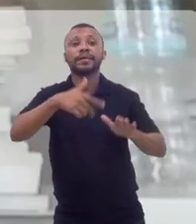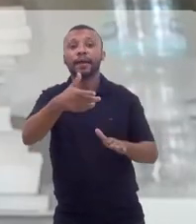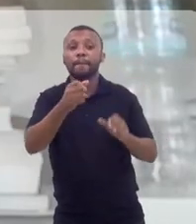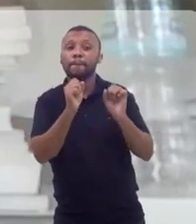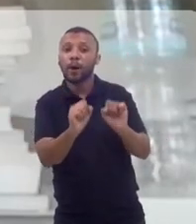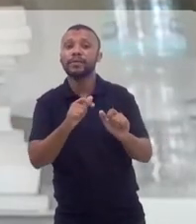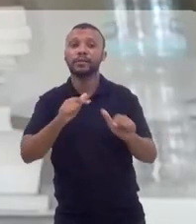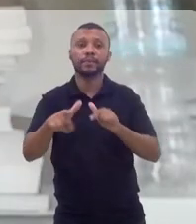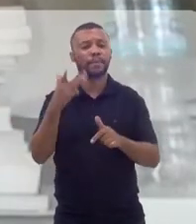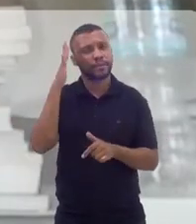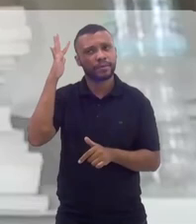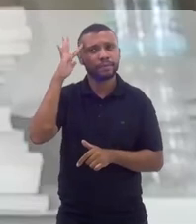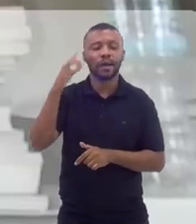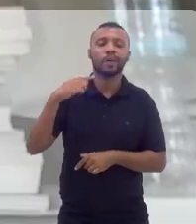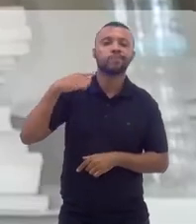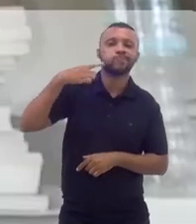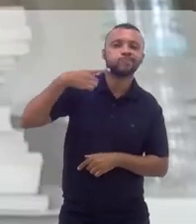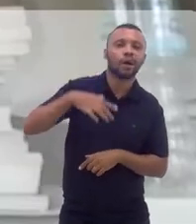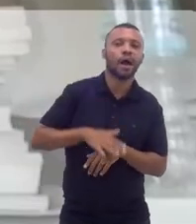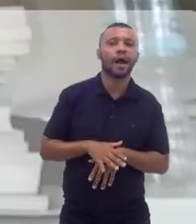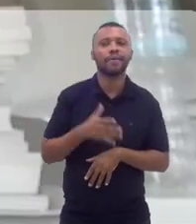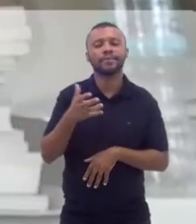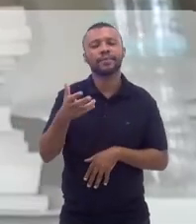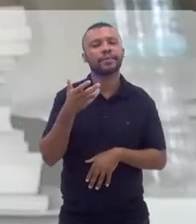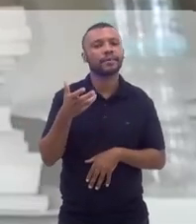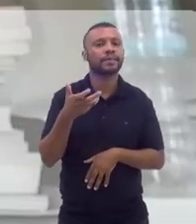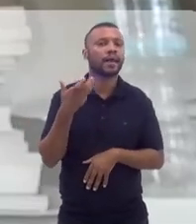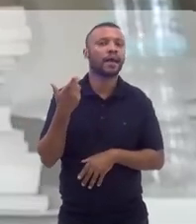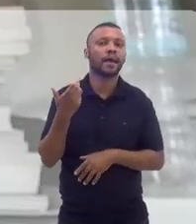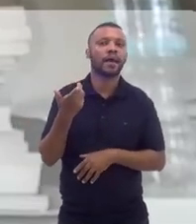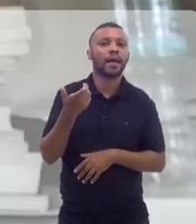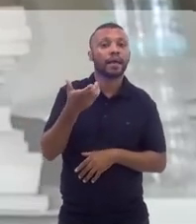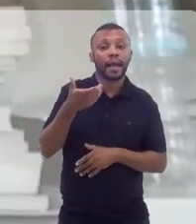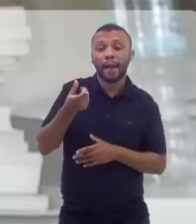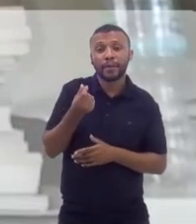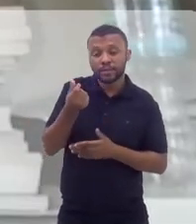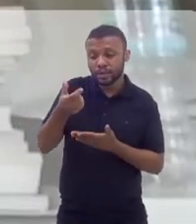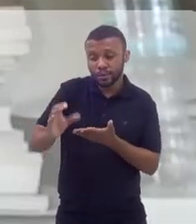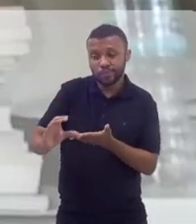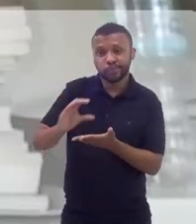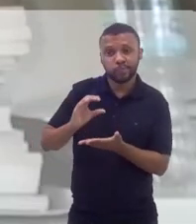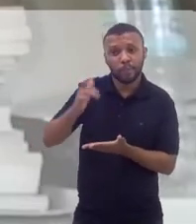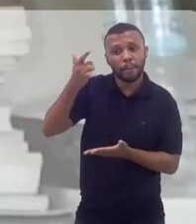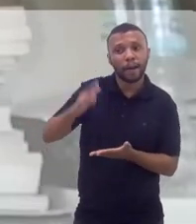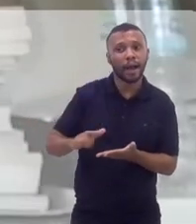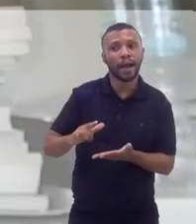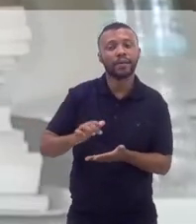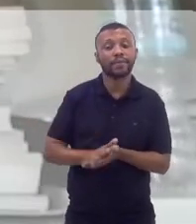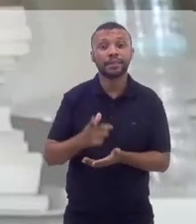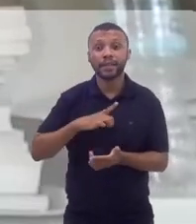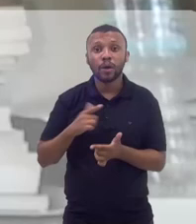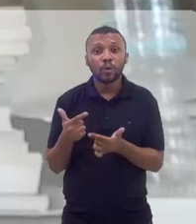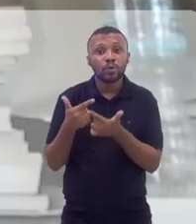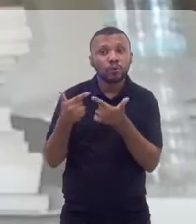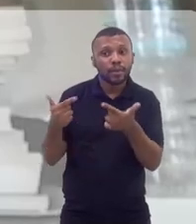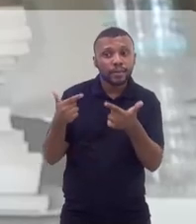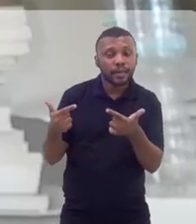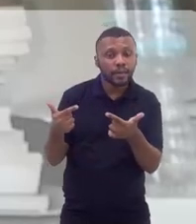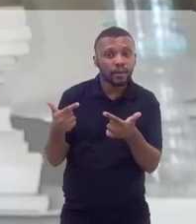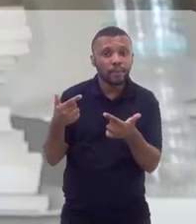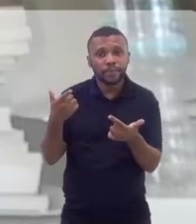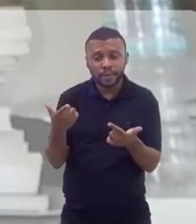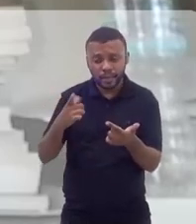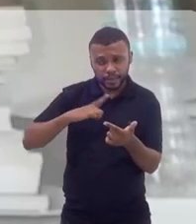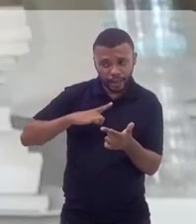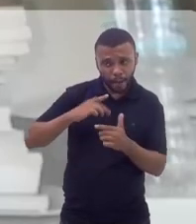isso é um problema... Imagina se você é advogado e, de repente, na época, como você sinalizou que você ganha mais dinheiro, você tem um sorteio para dizer se